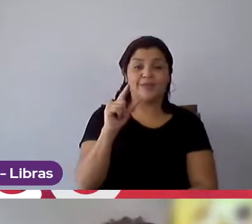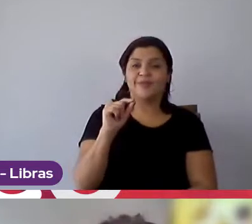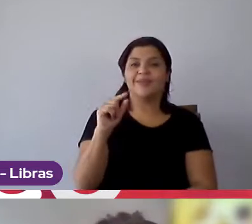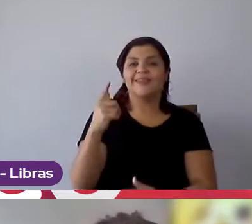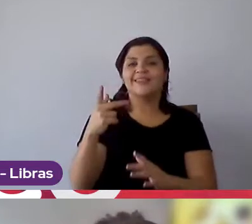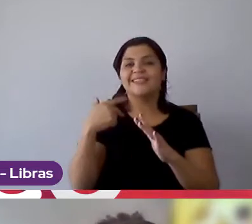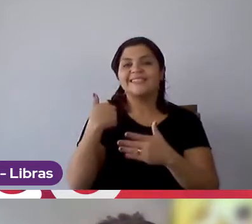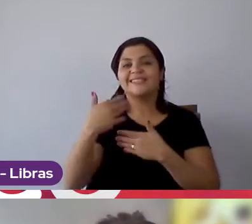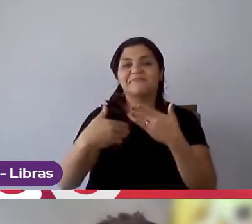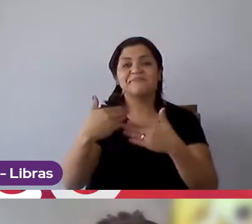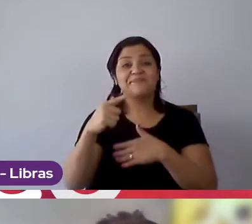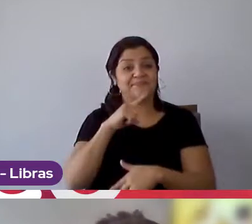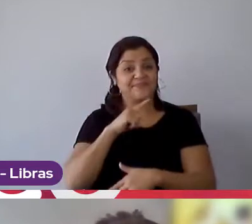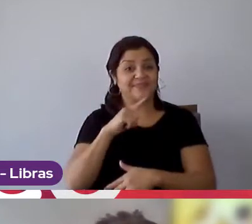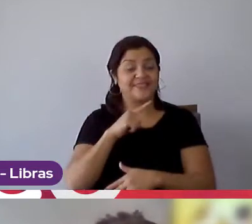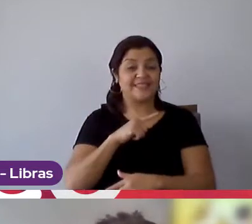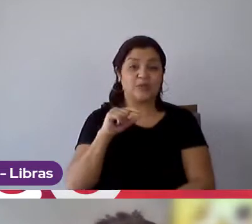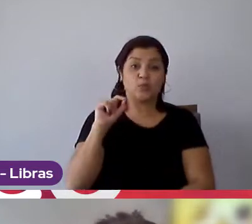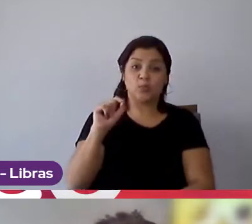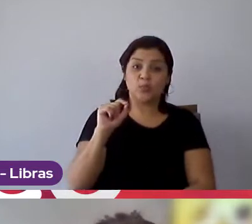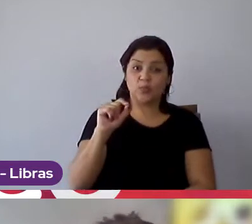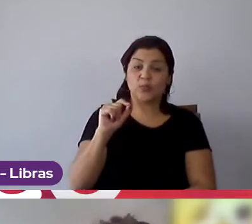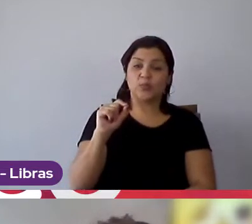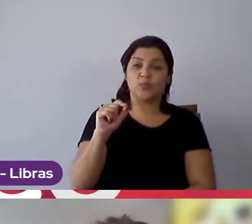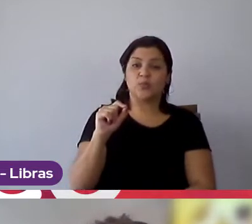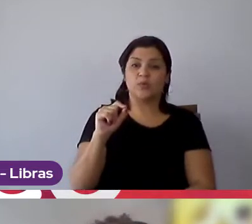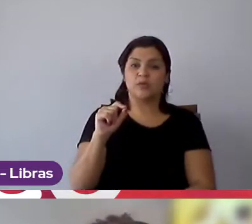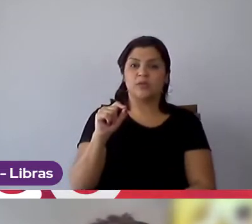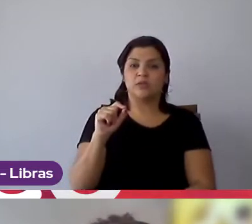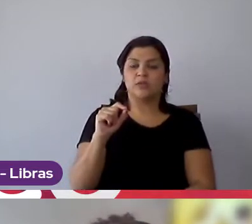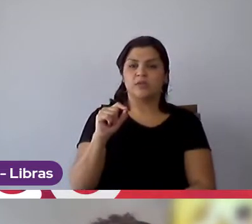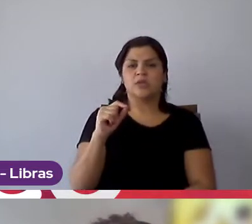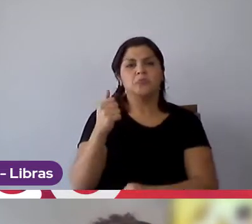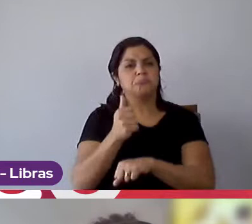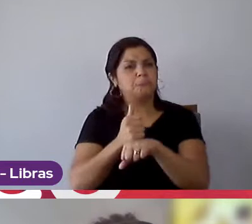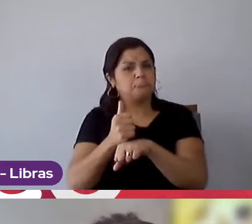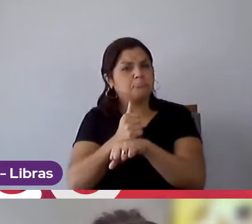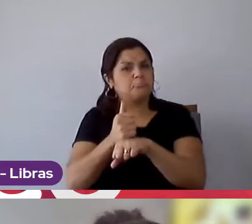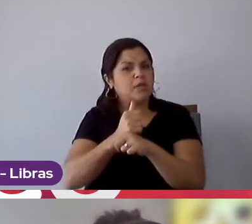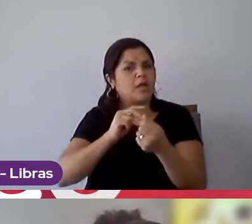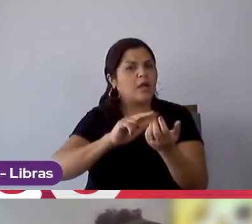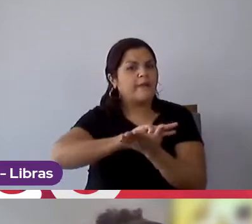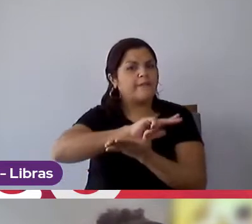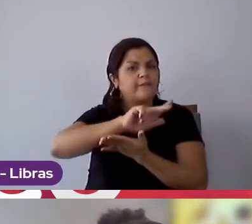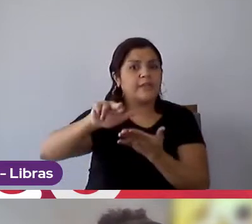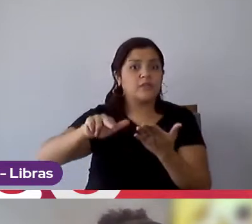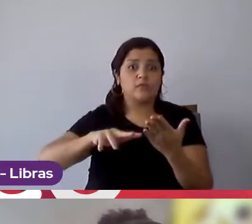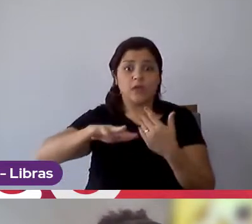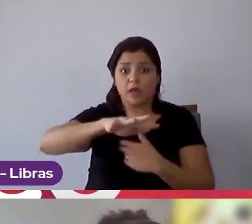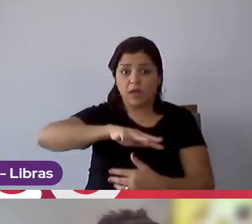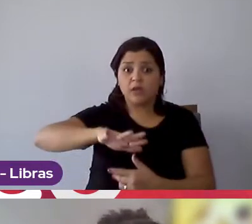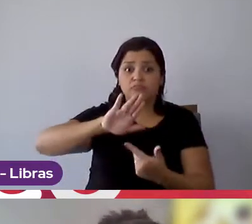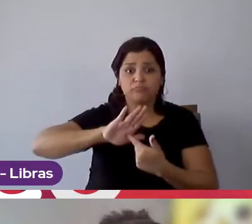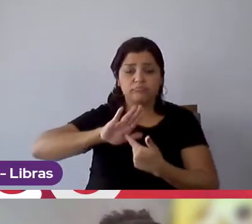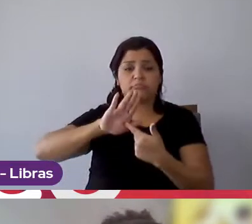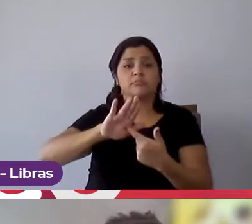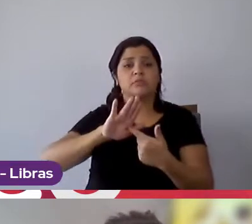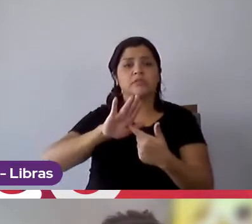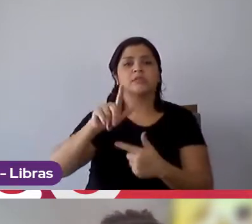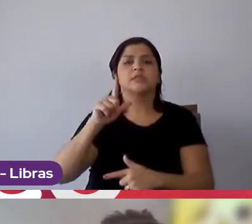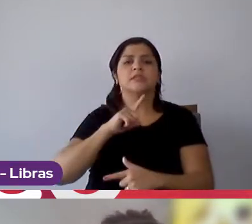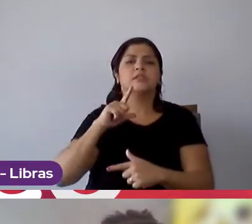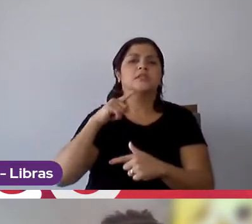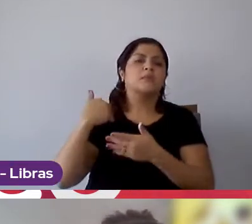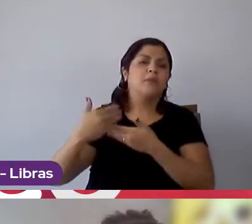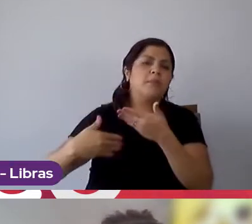de desenvolvimento, a gente tem encontros com profissionais de todas as áreas que apresentam para a gente, né, a